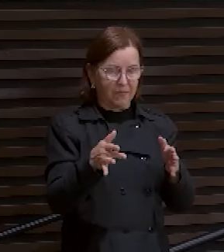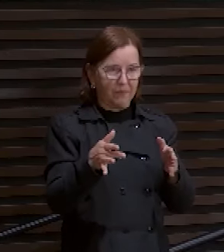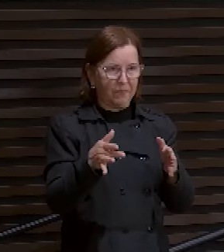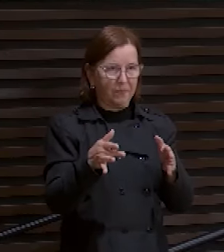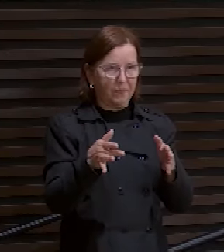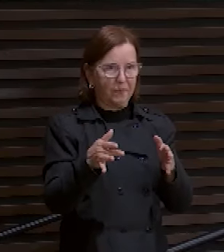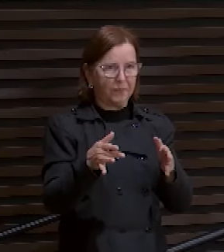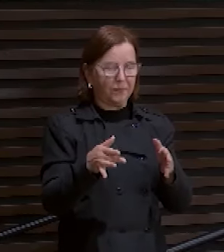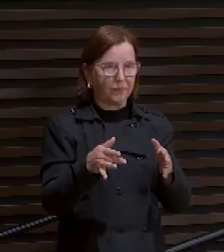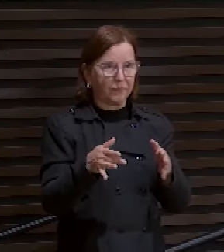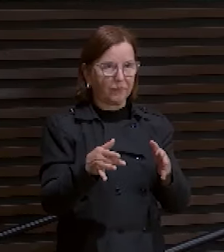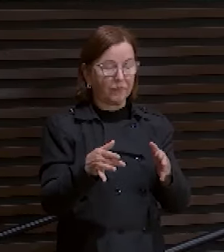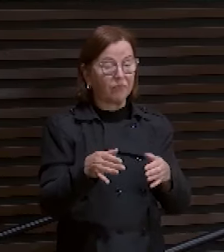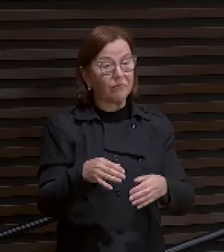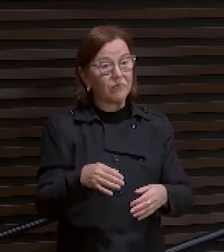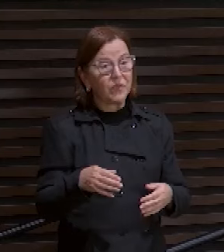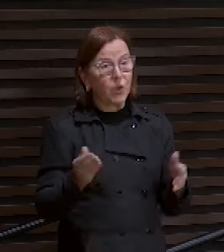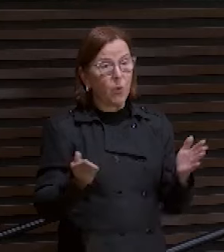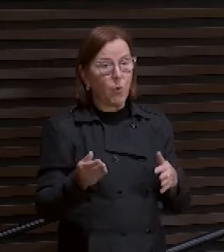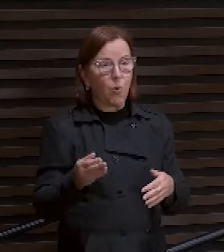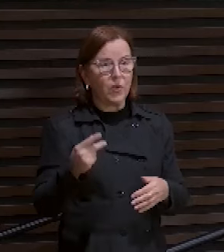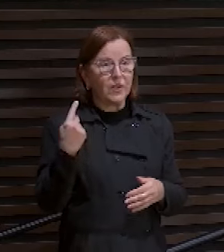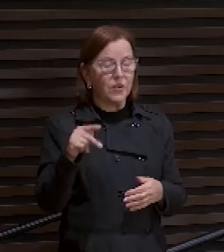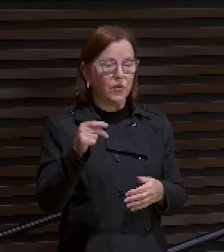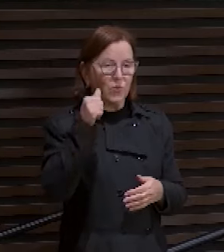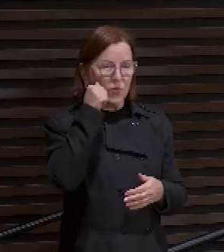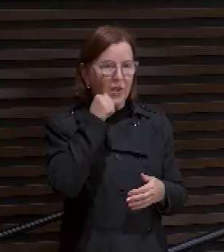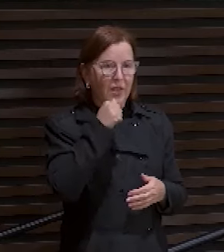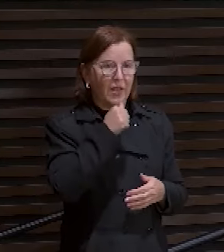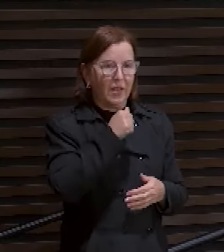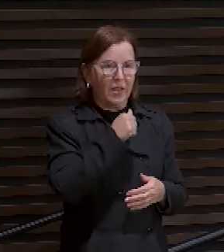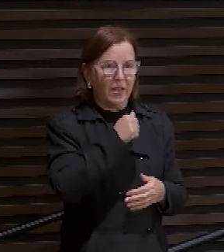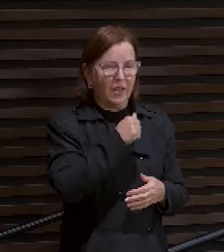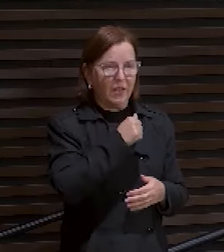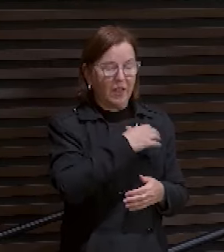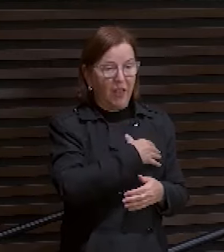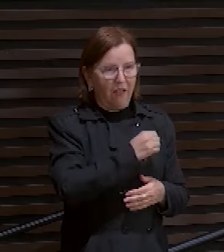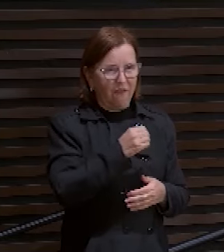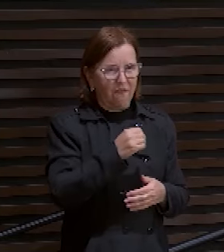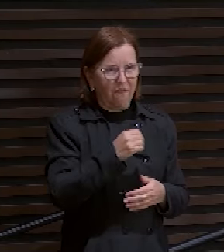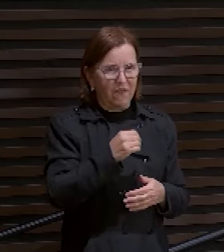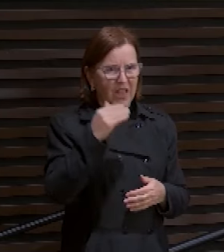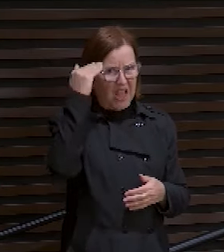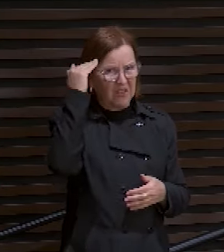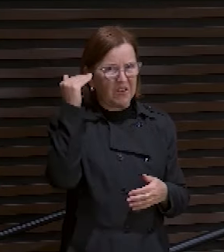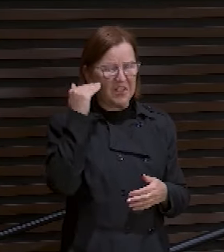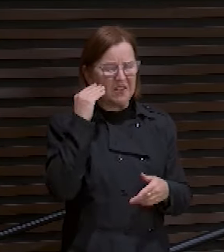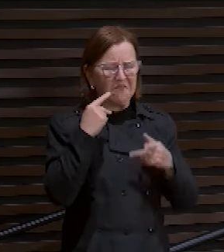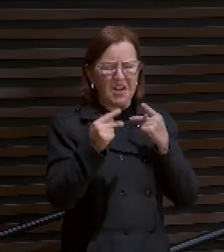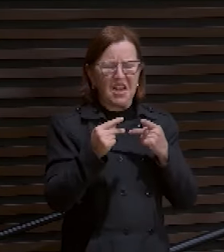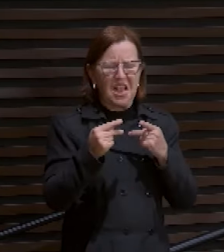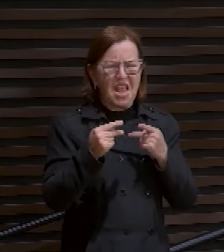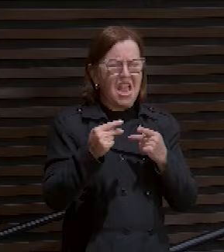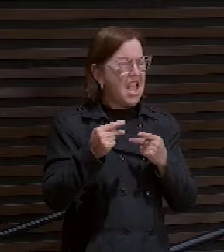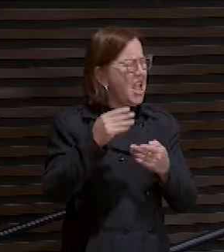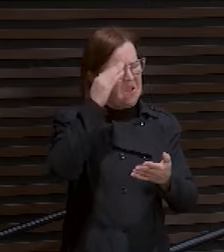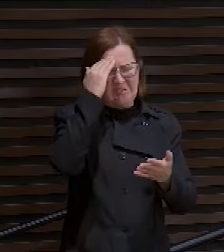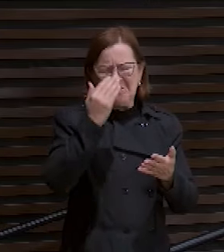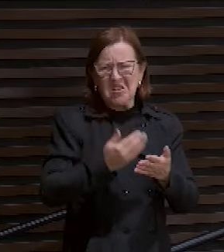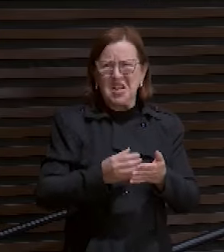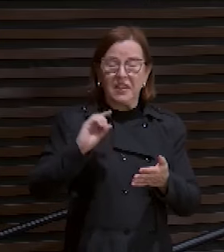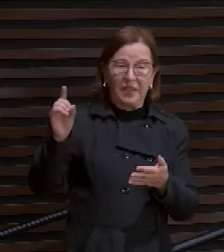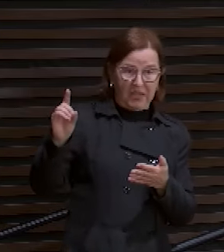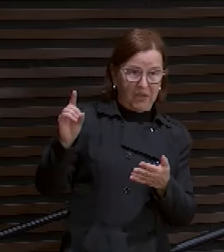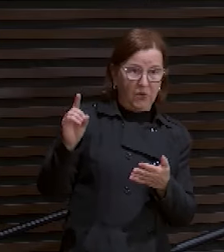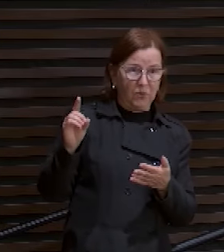E a filha dele hoje. Adolescente. Fala. Eu não creio em Deus. Eu não quero saber de Deus. E o